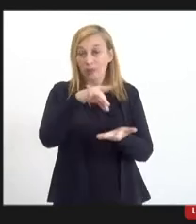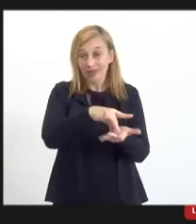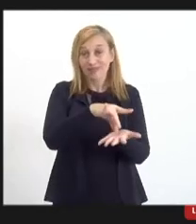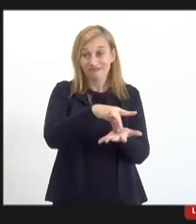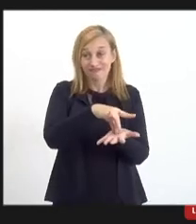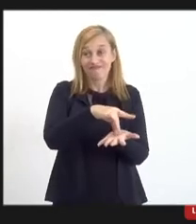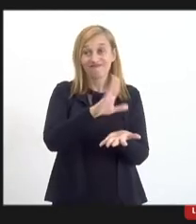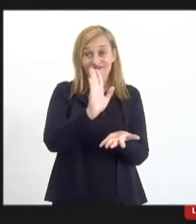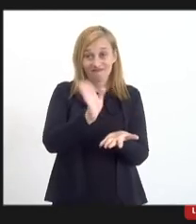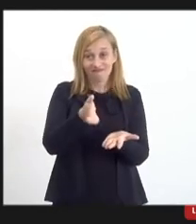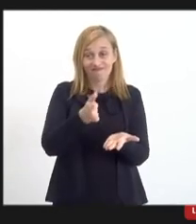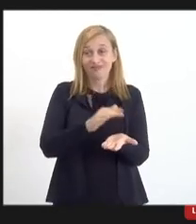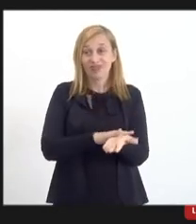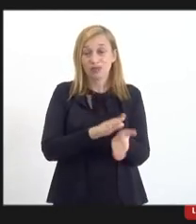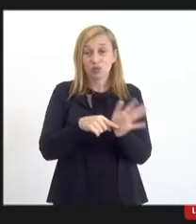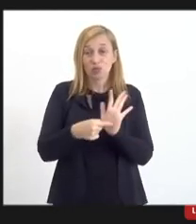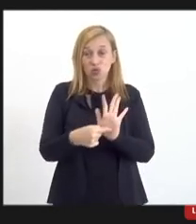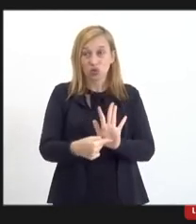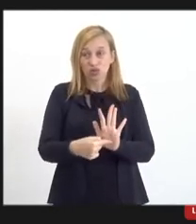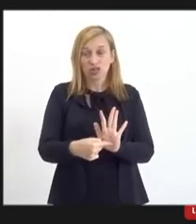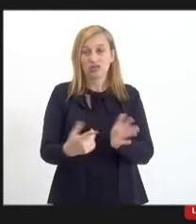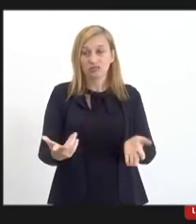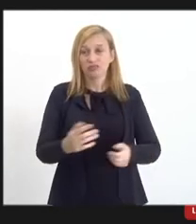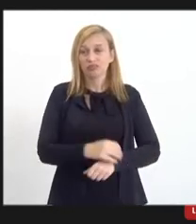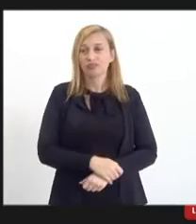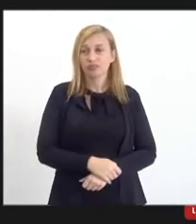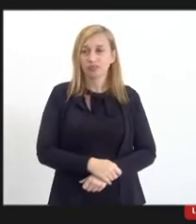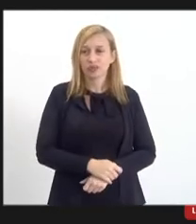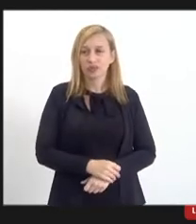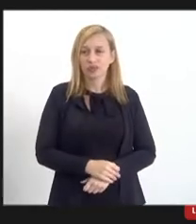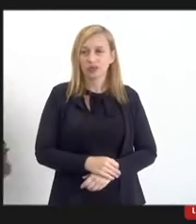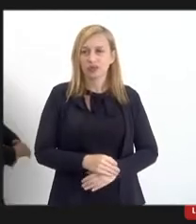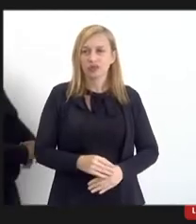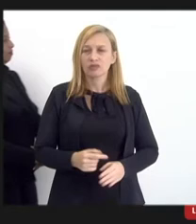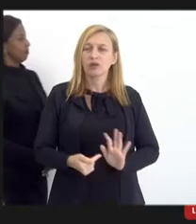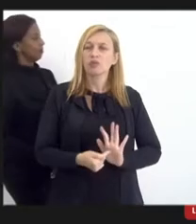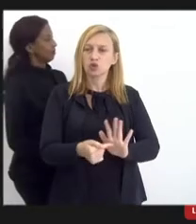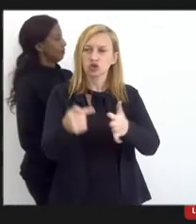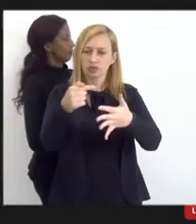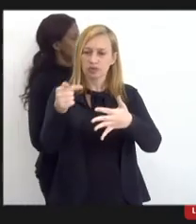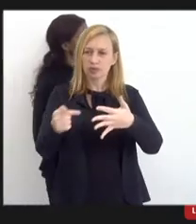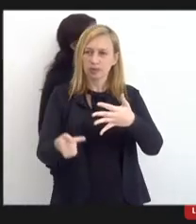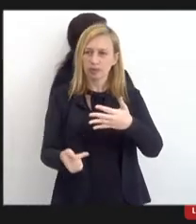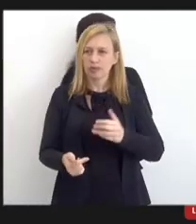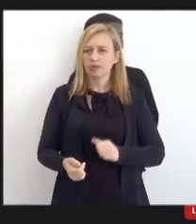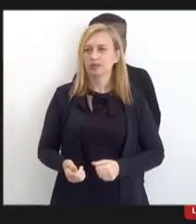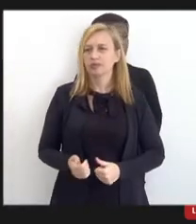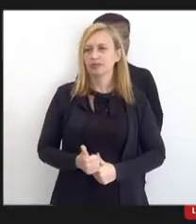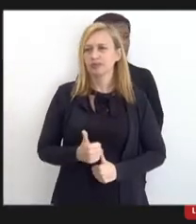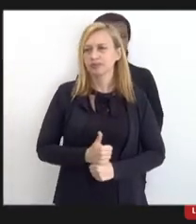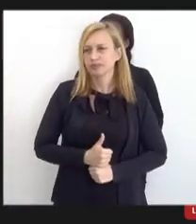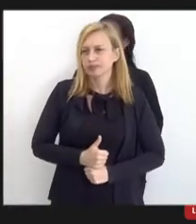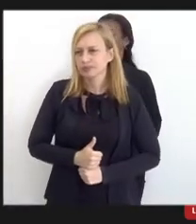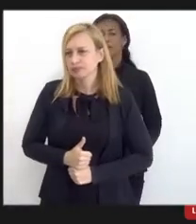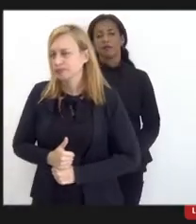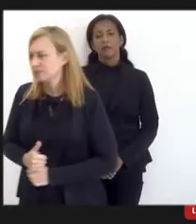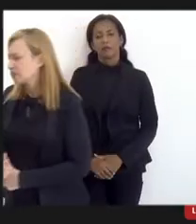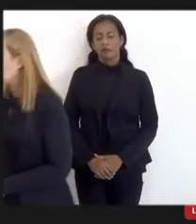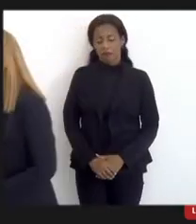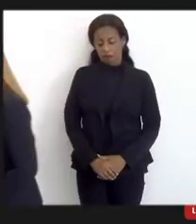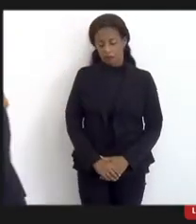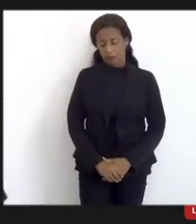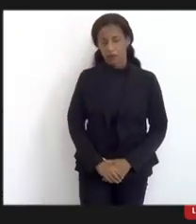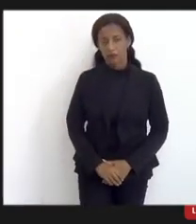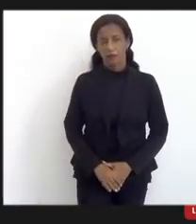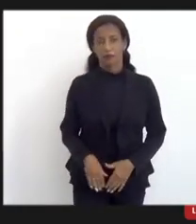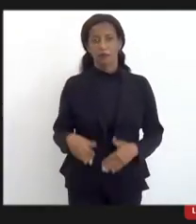sendo diagnosticado e aí a gente vai identificando. Agora, nessa questão, então,